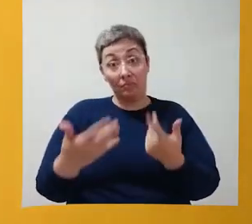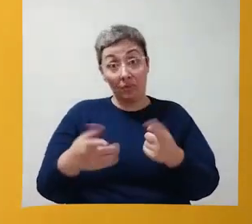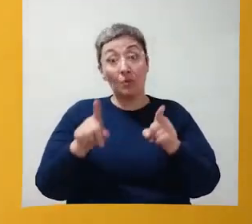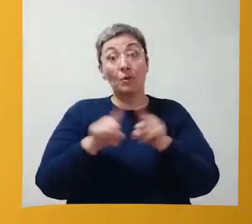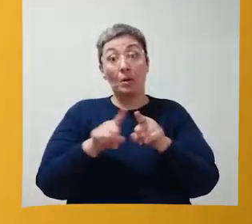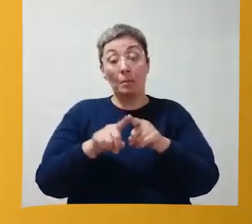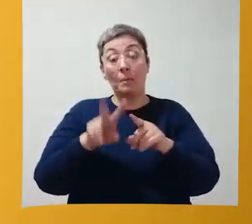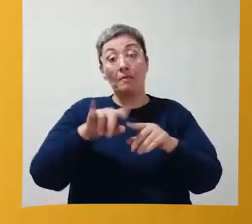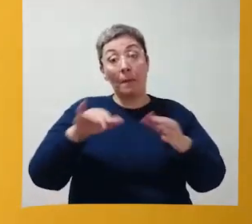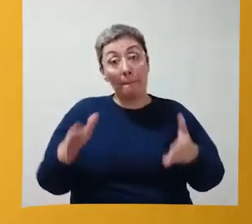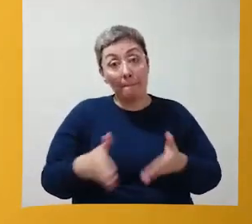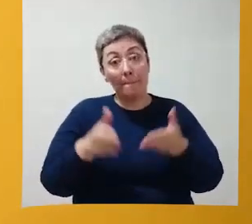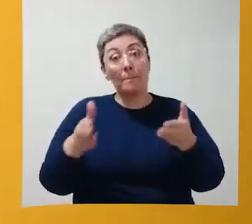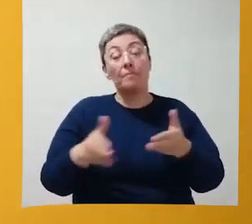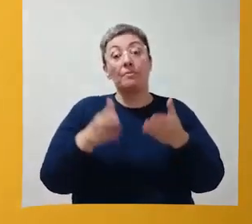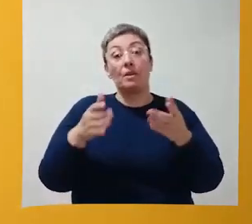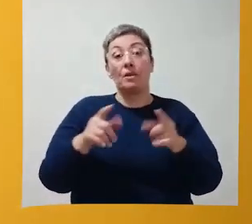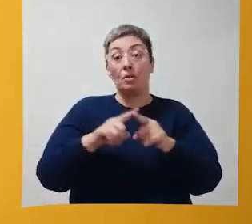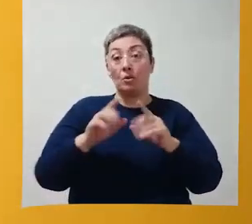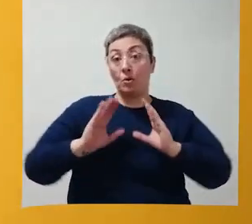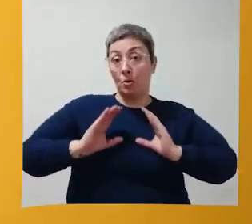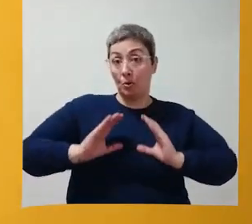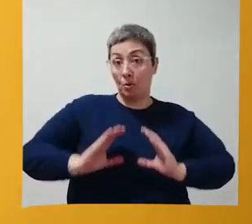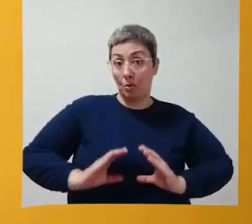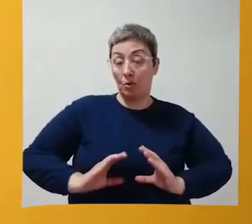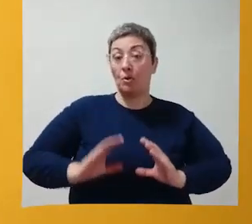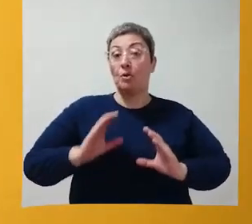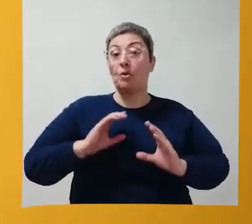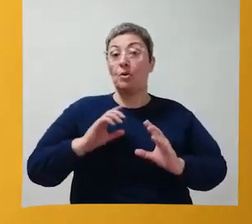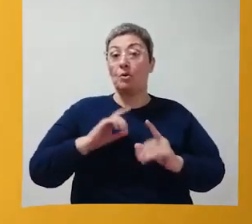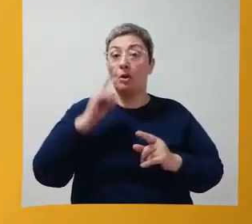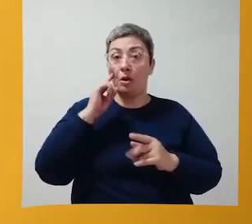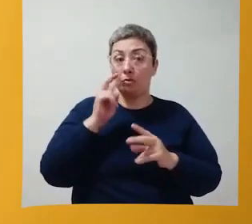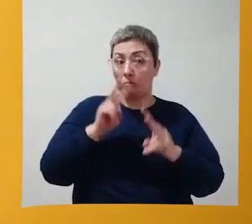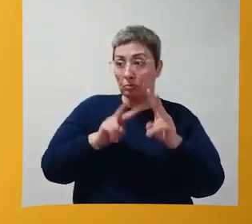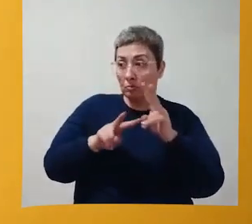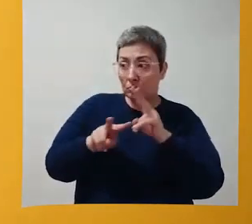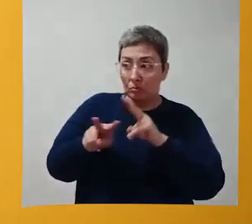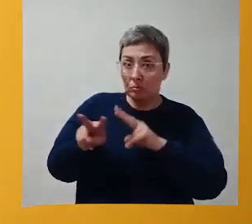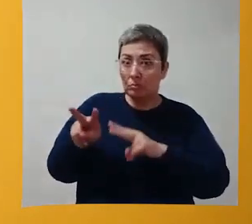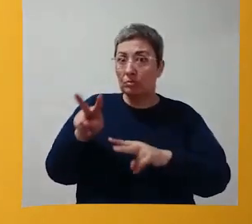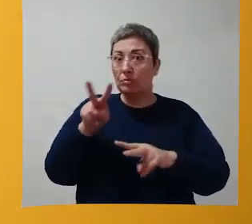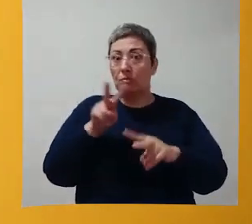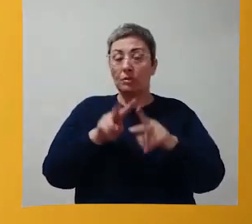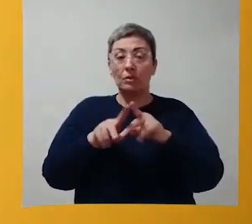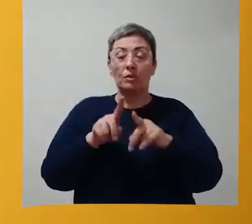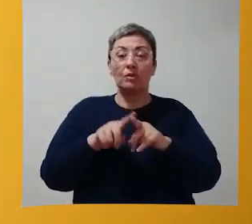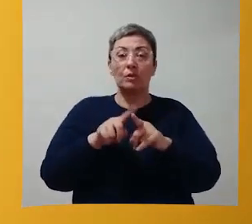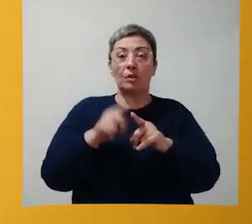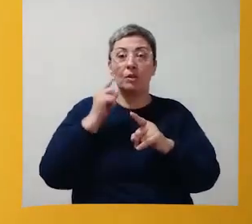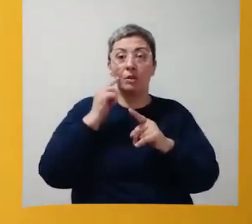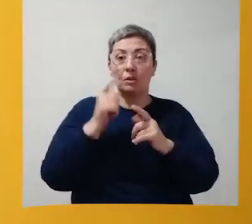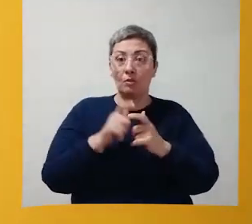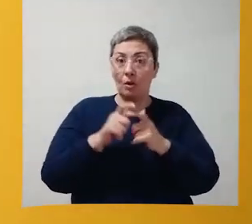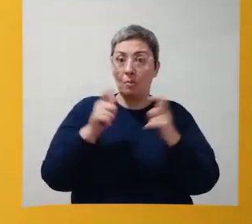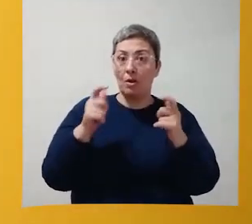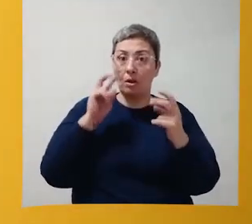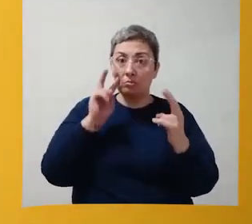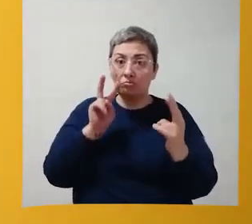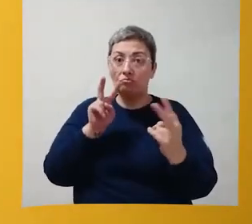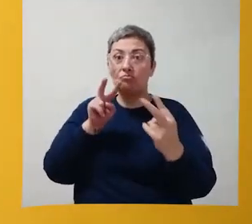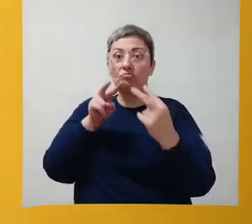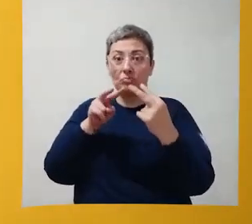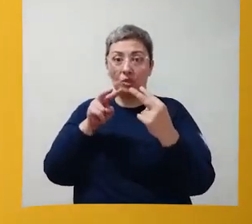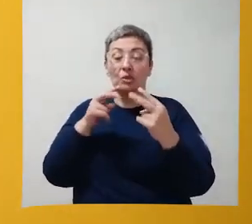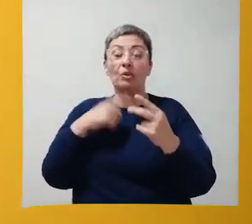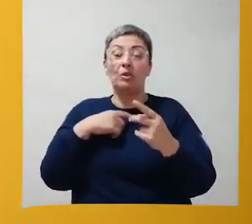Também vai promover aí o comportamento de rastreio visual, né? De aumento desse contato